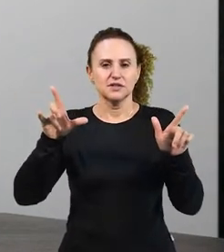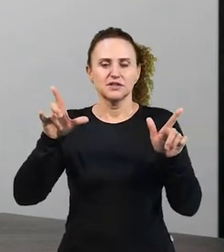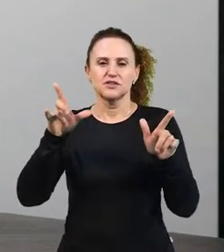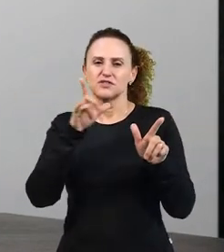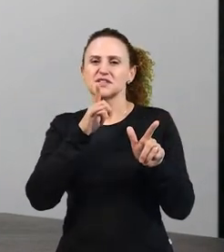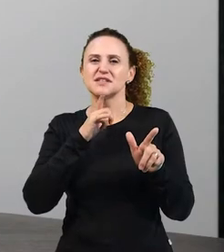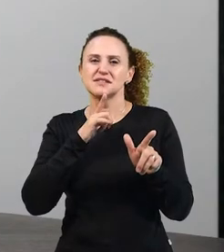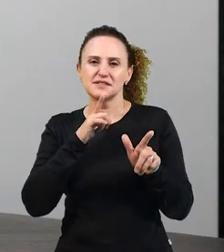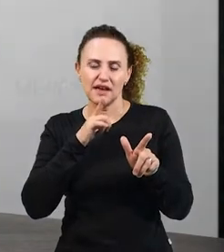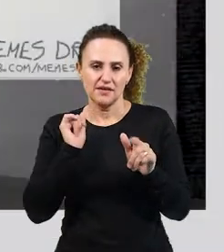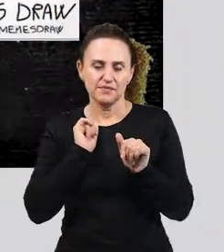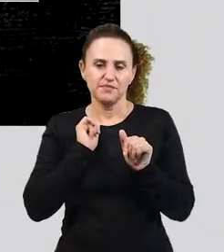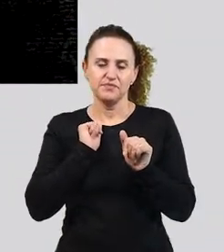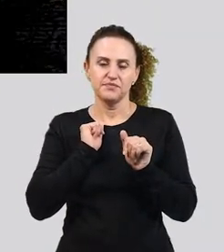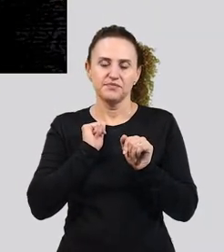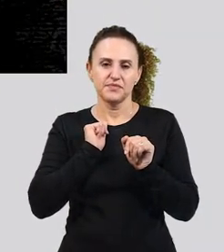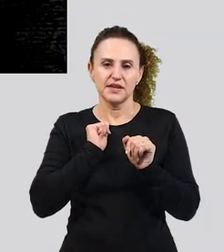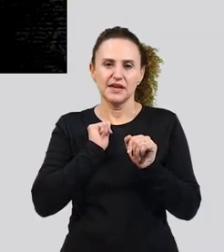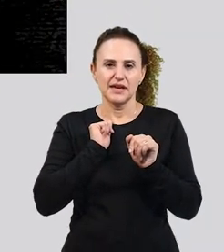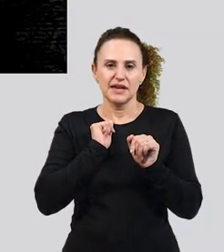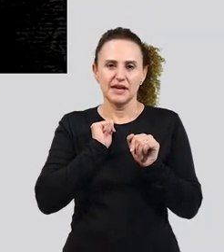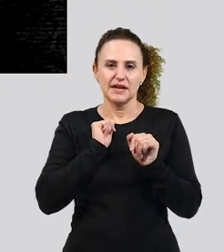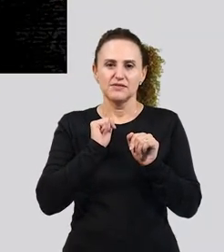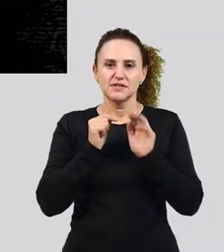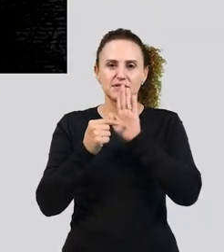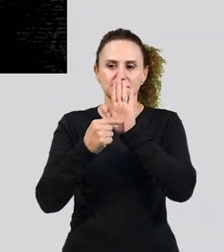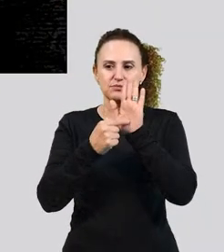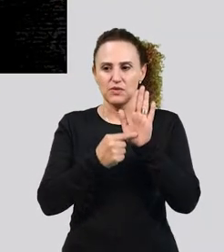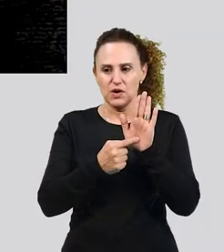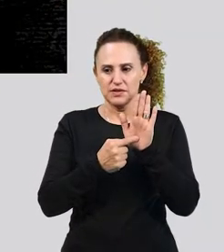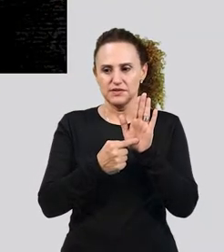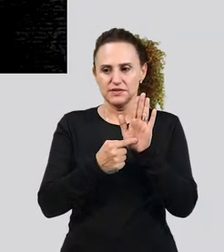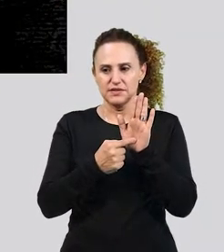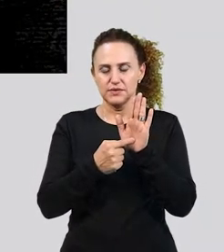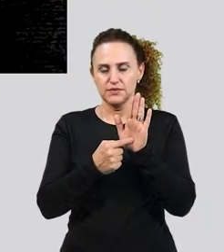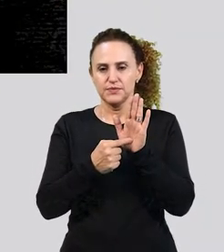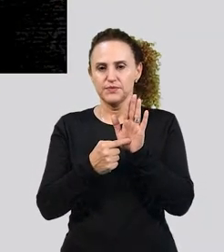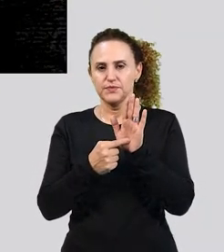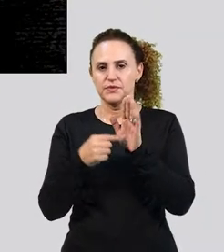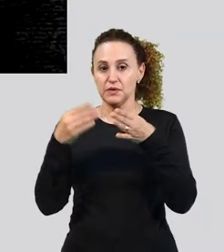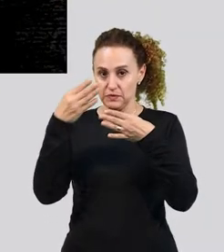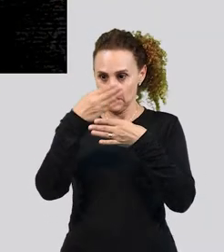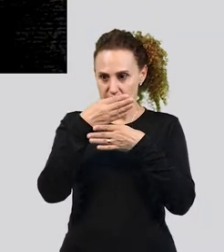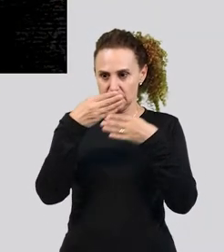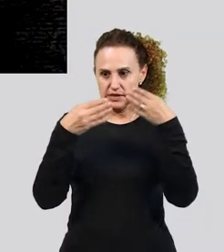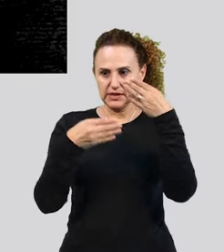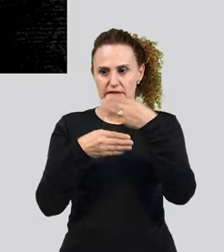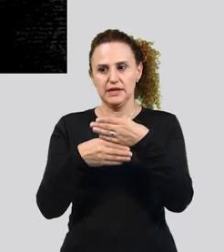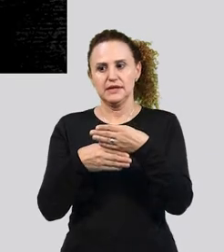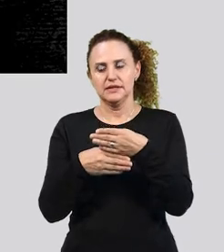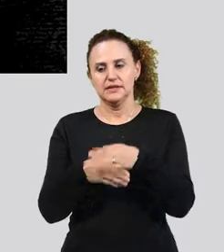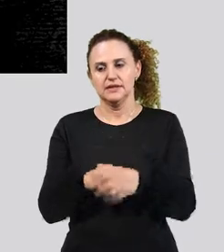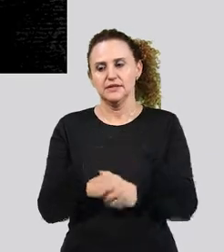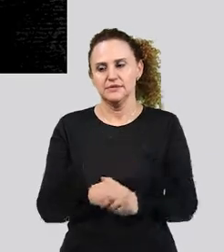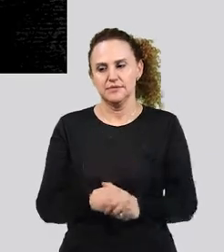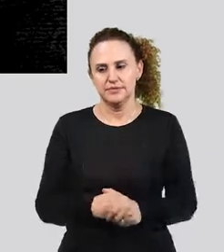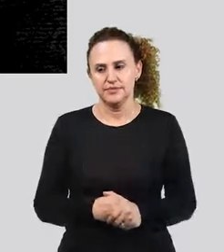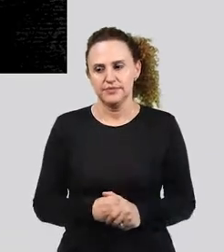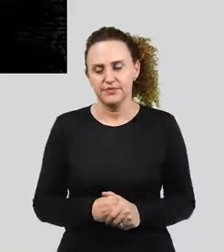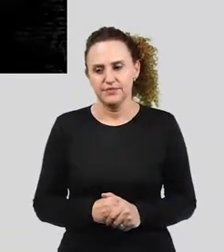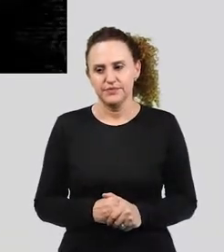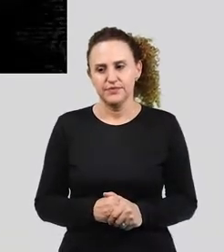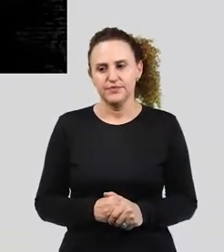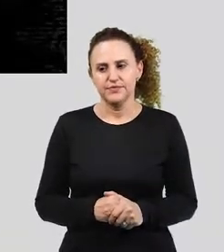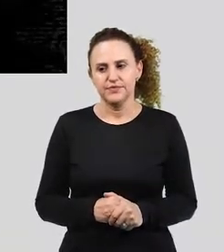aqui a gente apresenta nesse slide a carteira relacionada à mulher, a